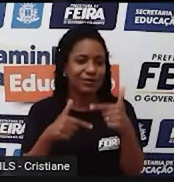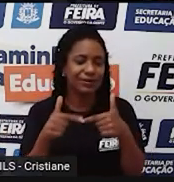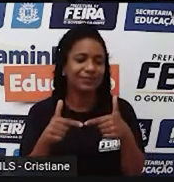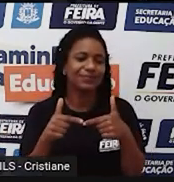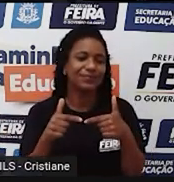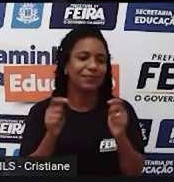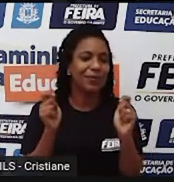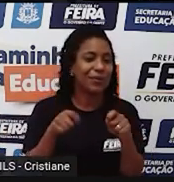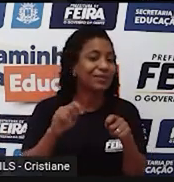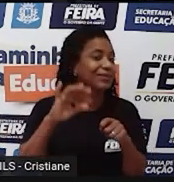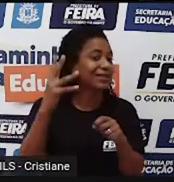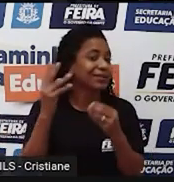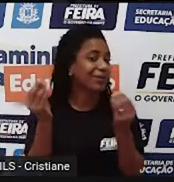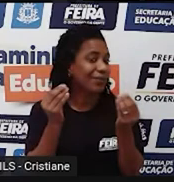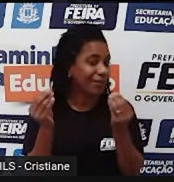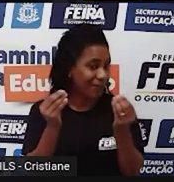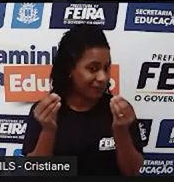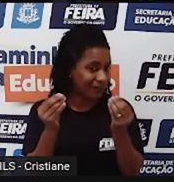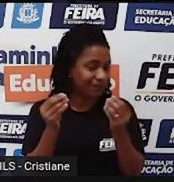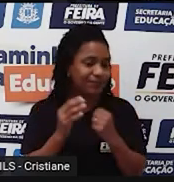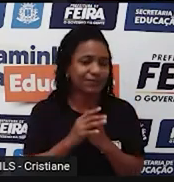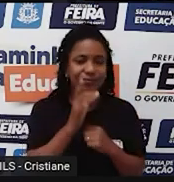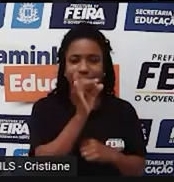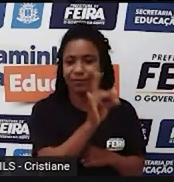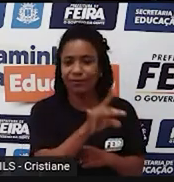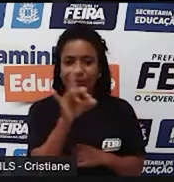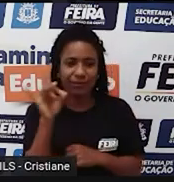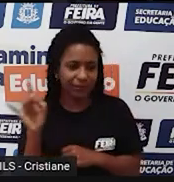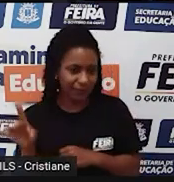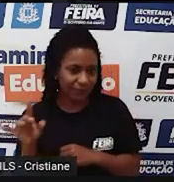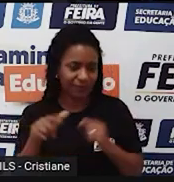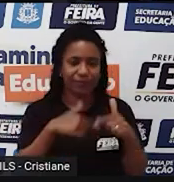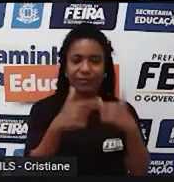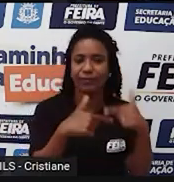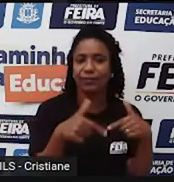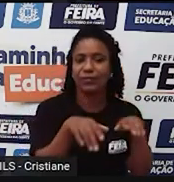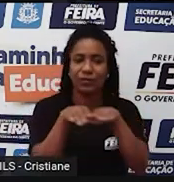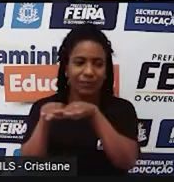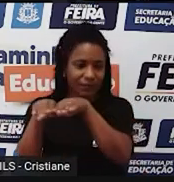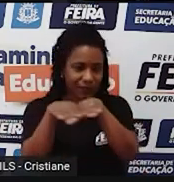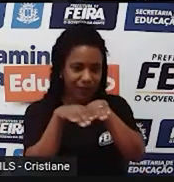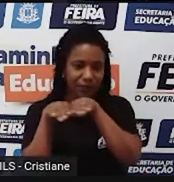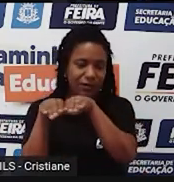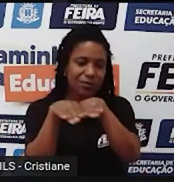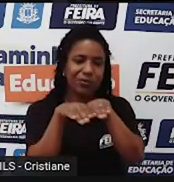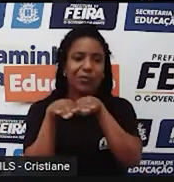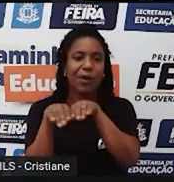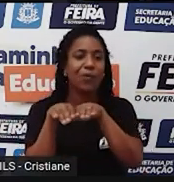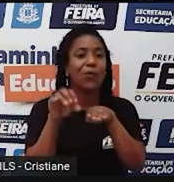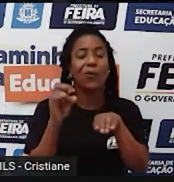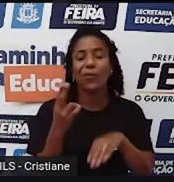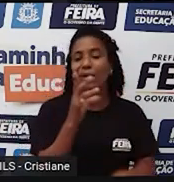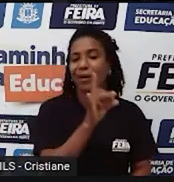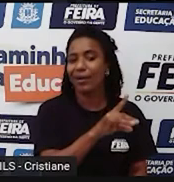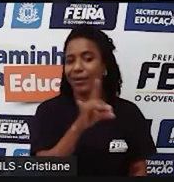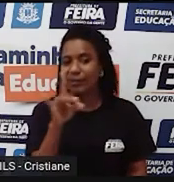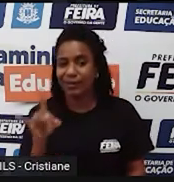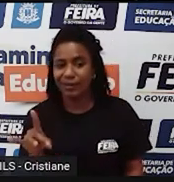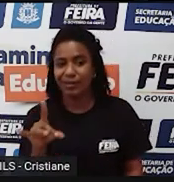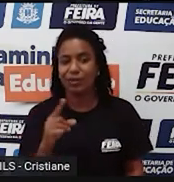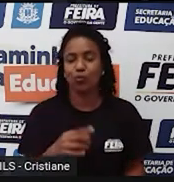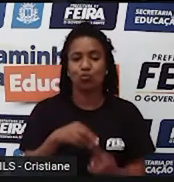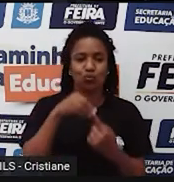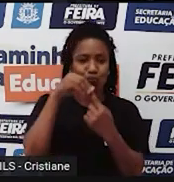ocorrer de forma que cada um no seu setor faz aquela mesma coisa, ou naquele setor ali, cada um faz uma